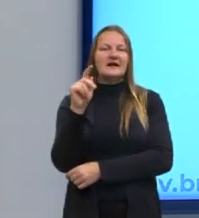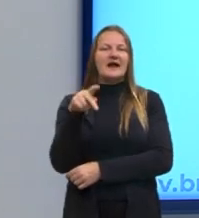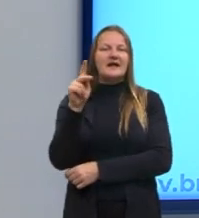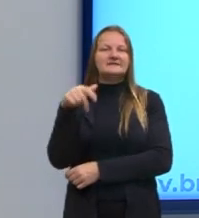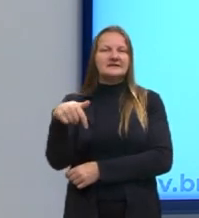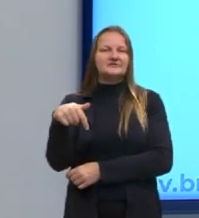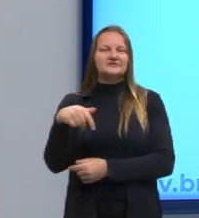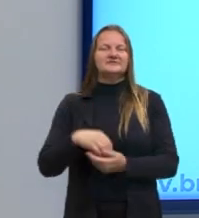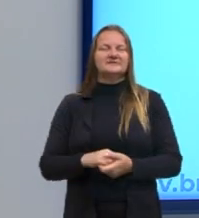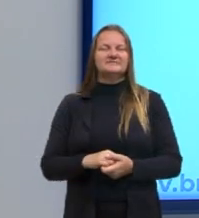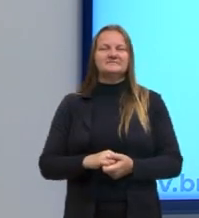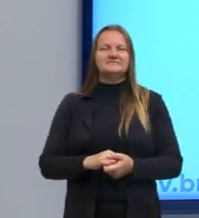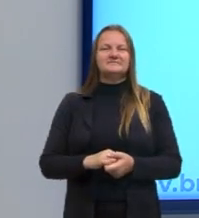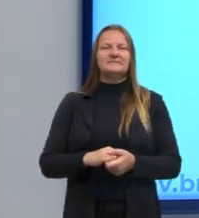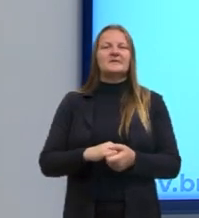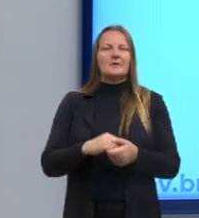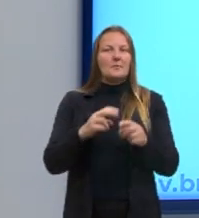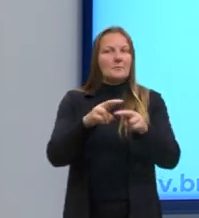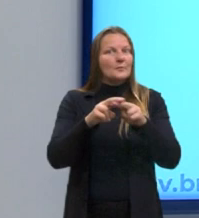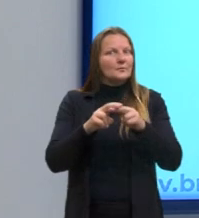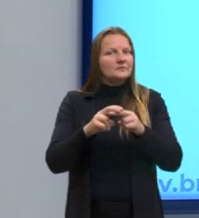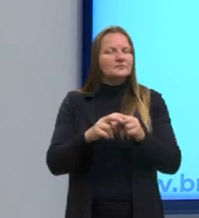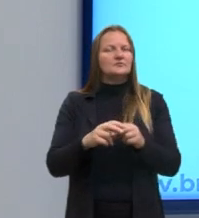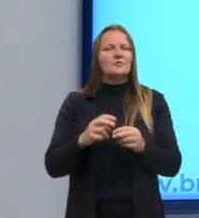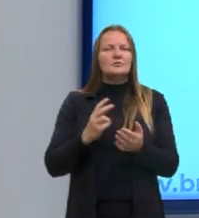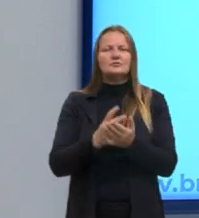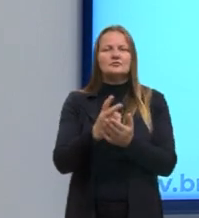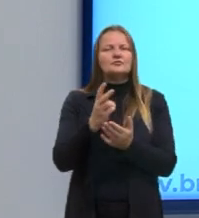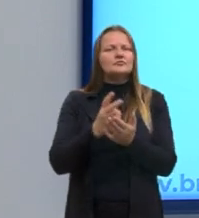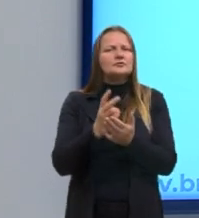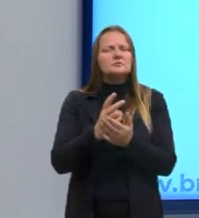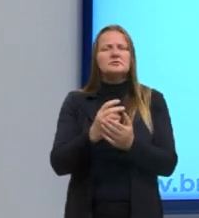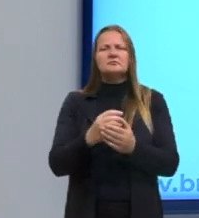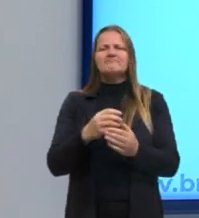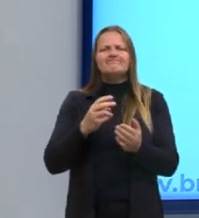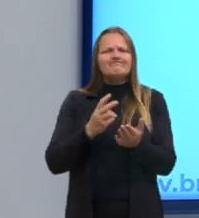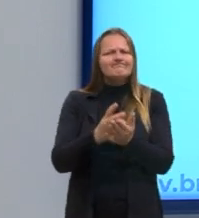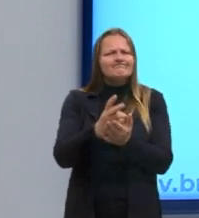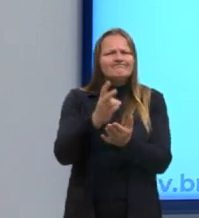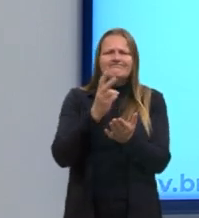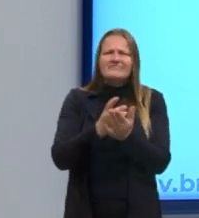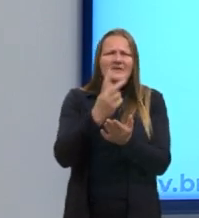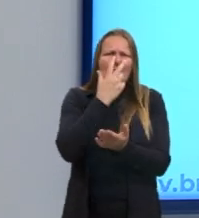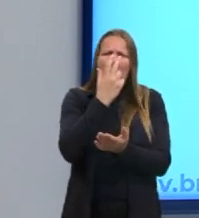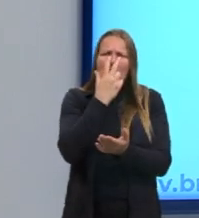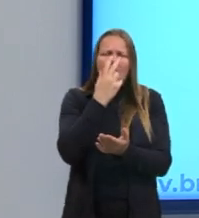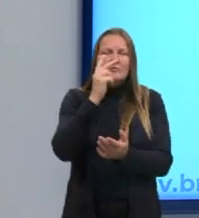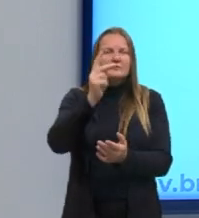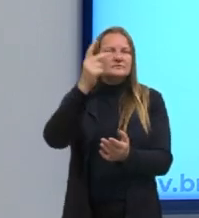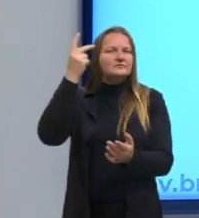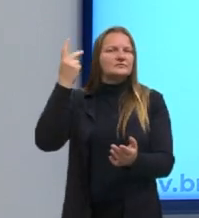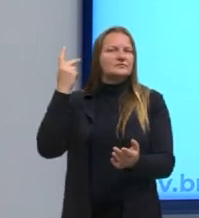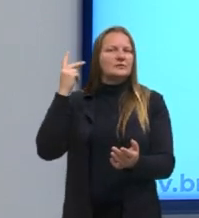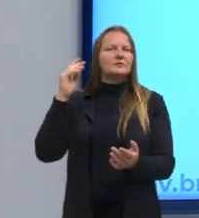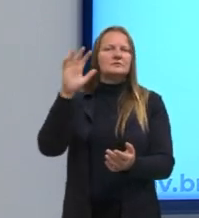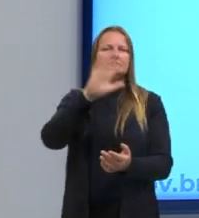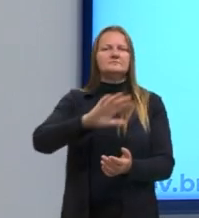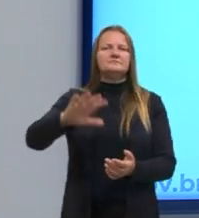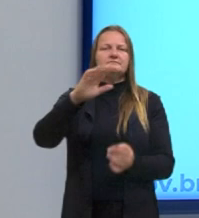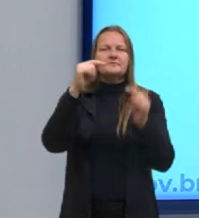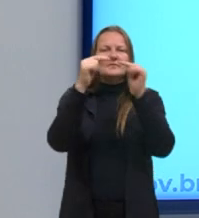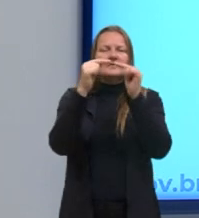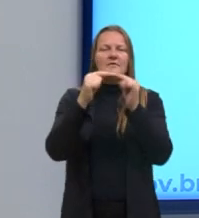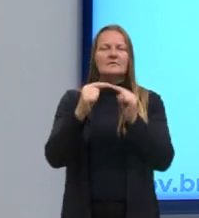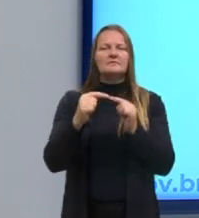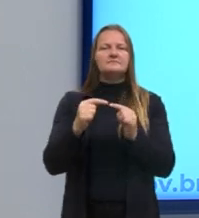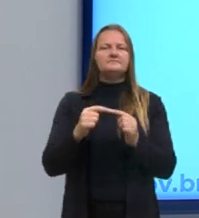caracterizada pela solidez, pela totalidade única, por uma história geral, ter um objetivo, ela